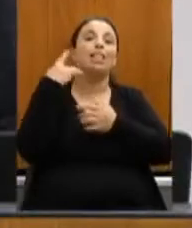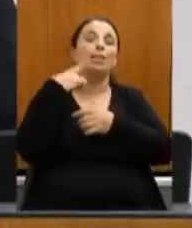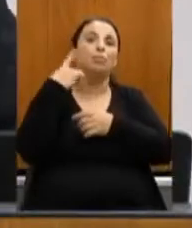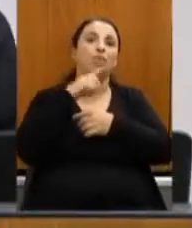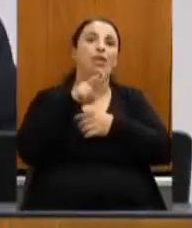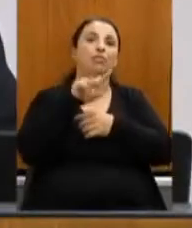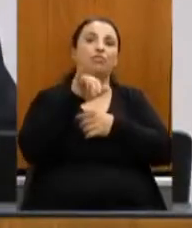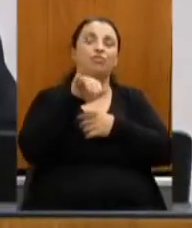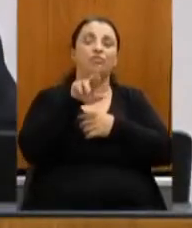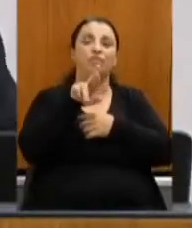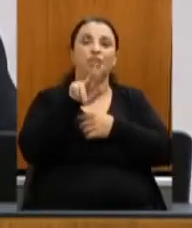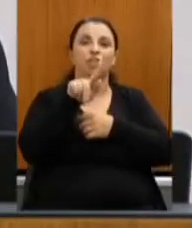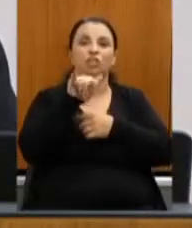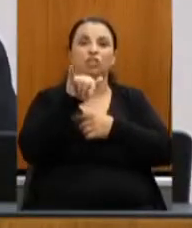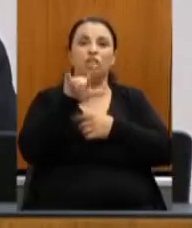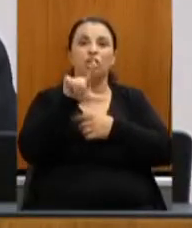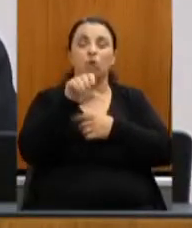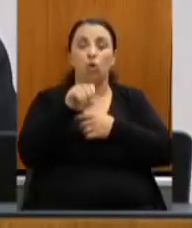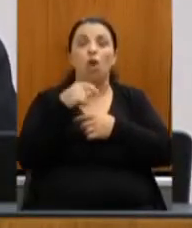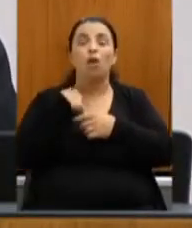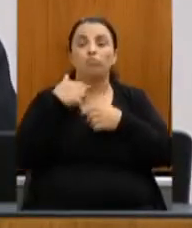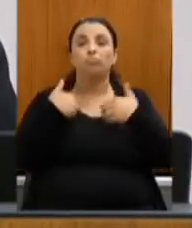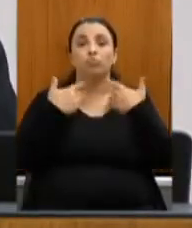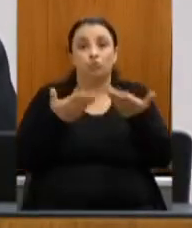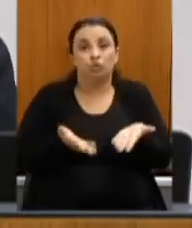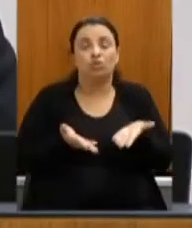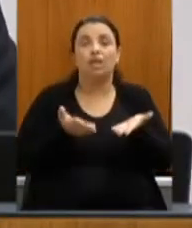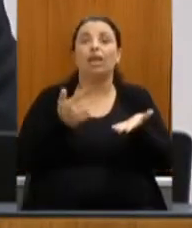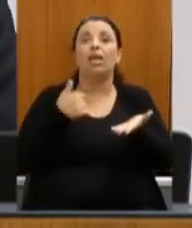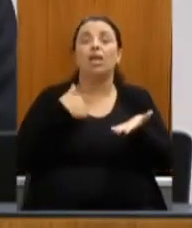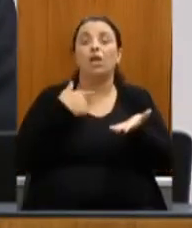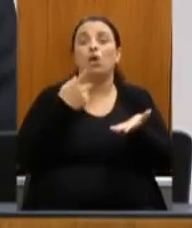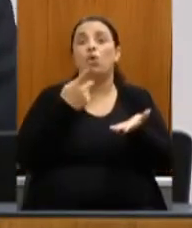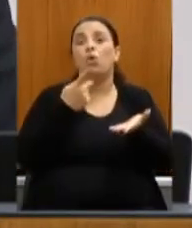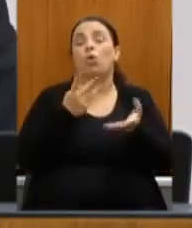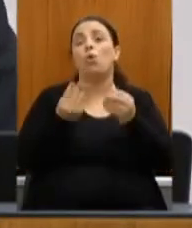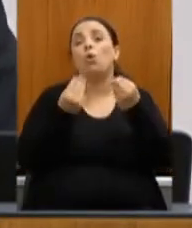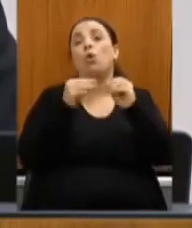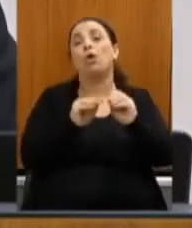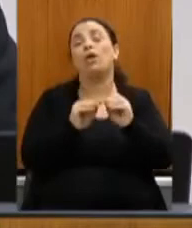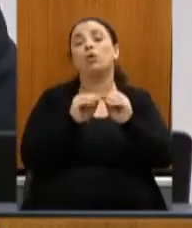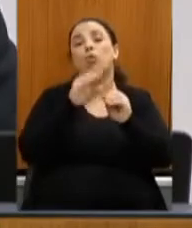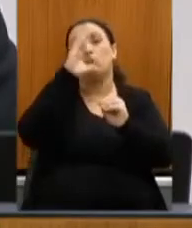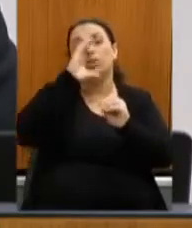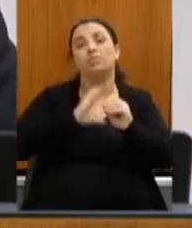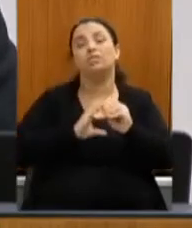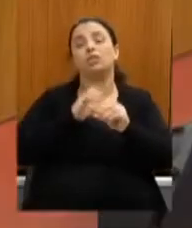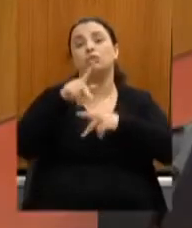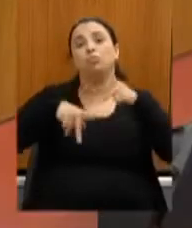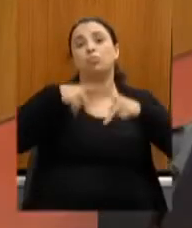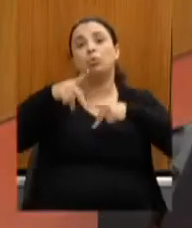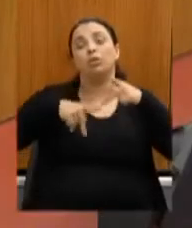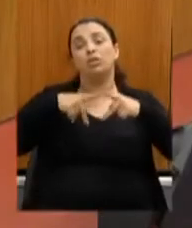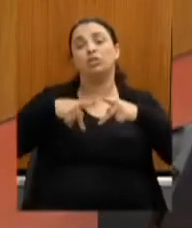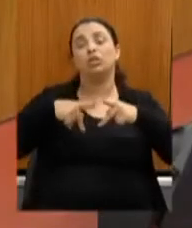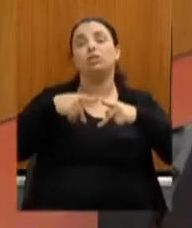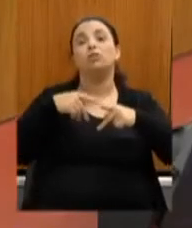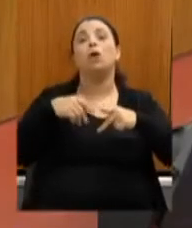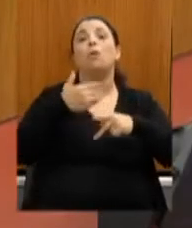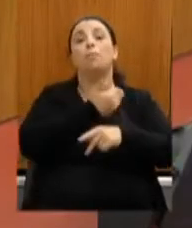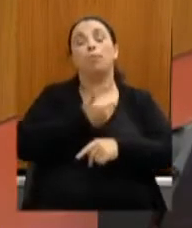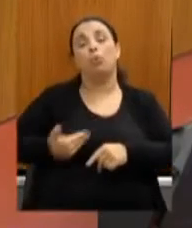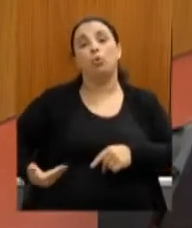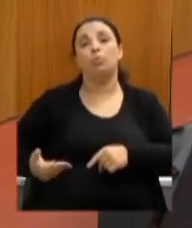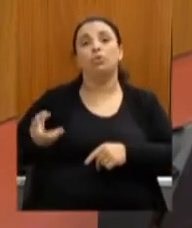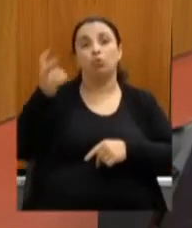logo que eu cheguei eu coloquei no conselho de políticas públicas culturais o